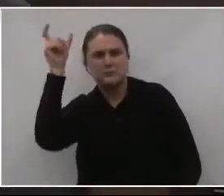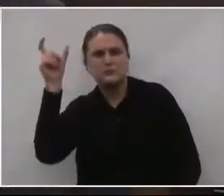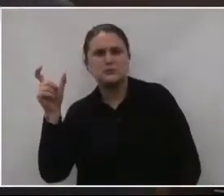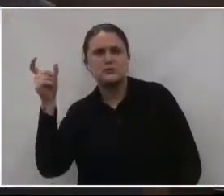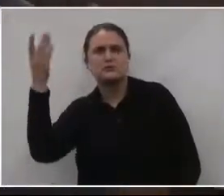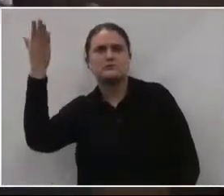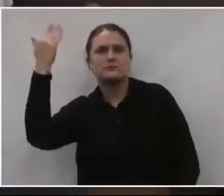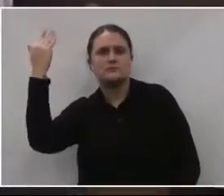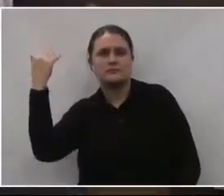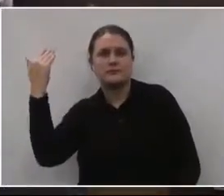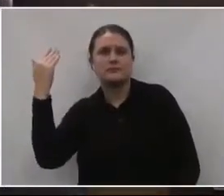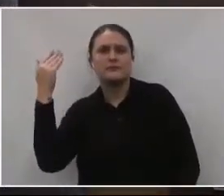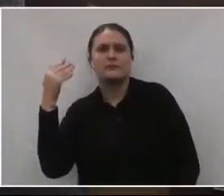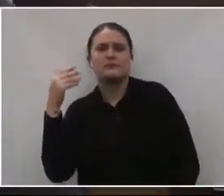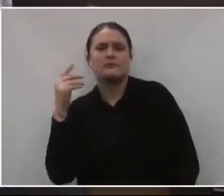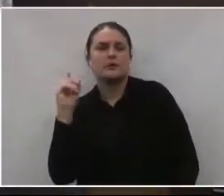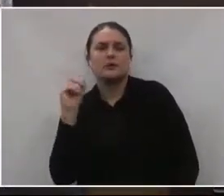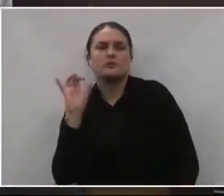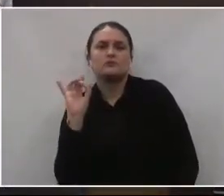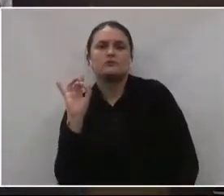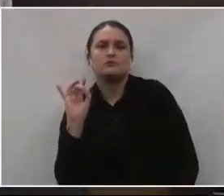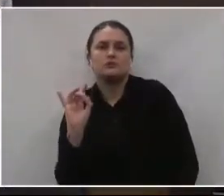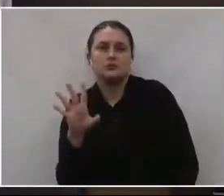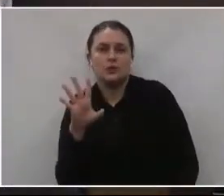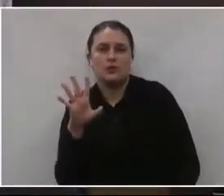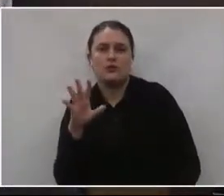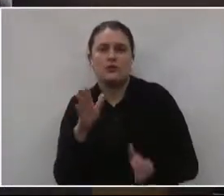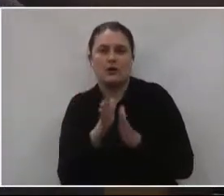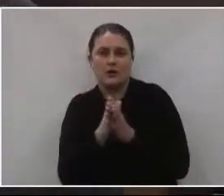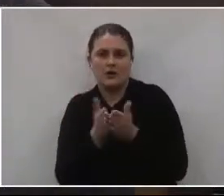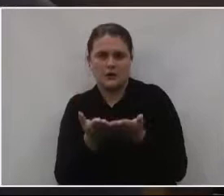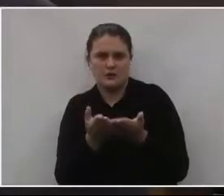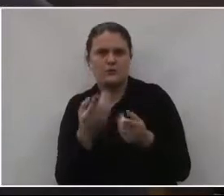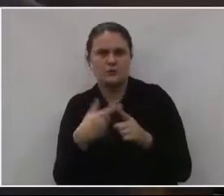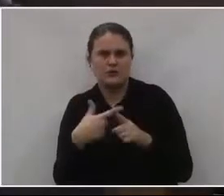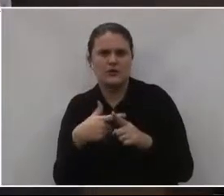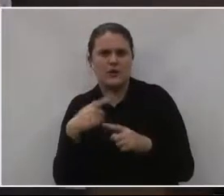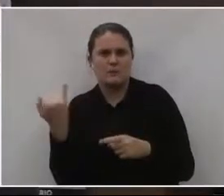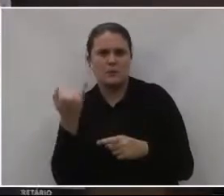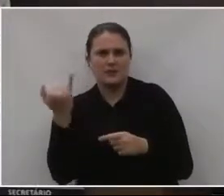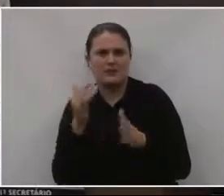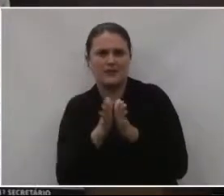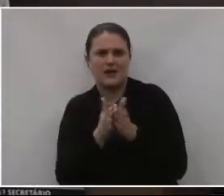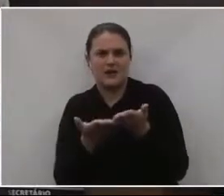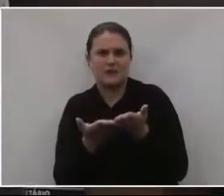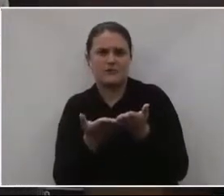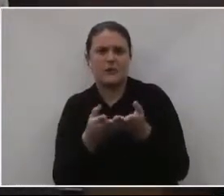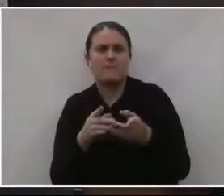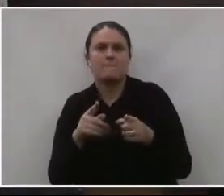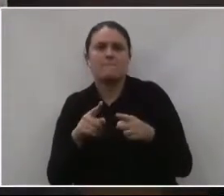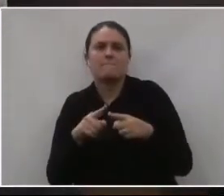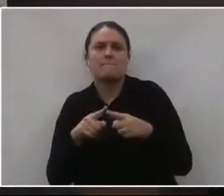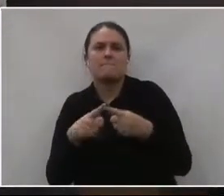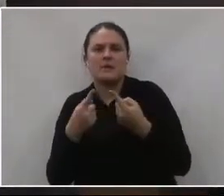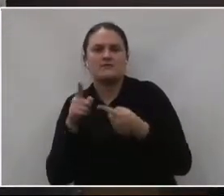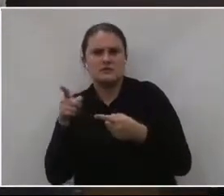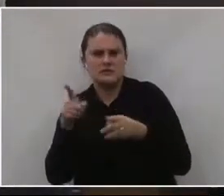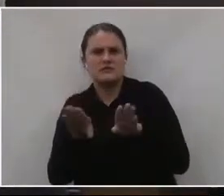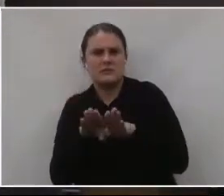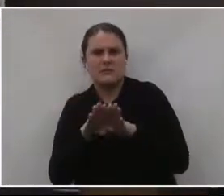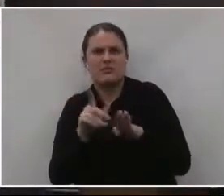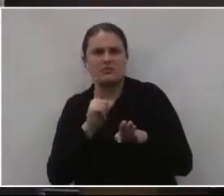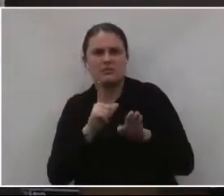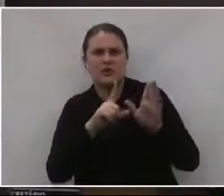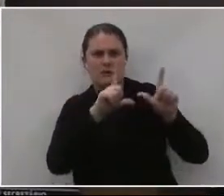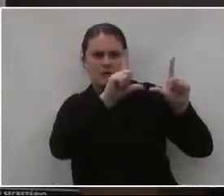passado, isso não se dá só por meio do livro, apesar que é o material mais importante, a pode carregar, mas você preparou uma exposição também,